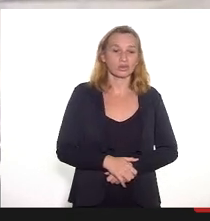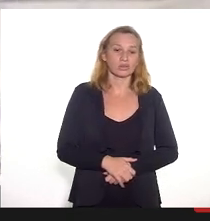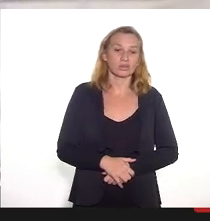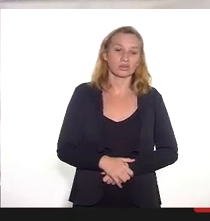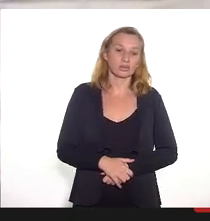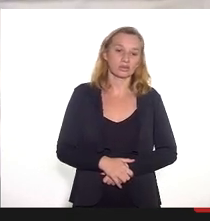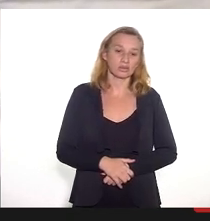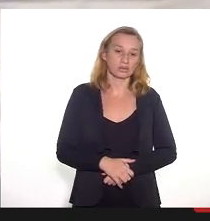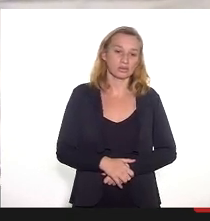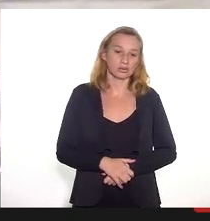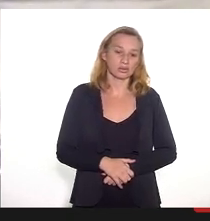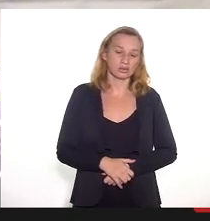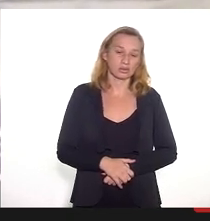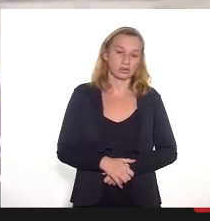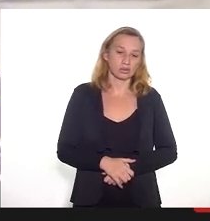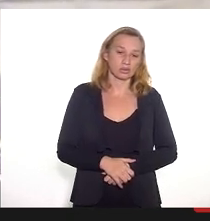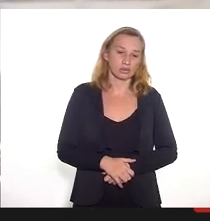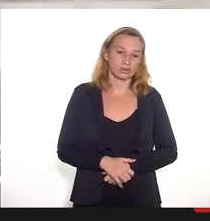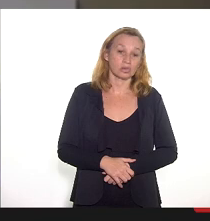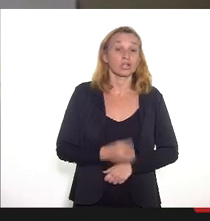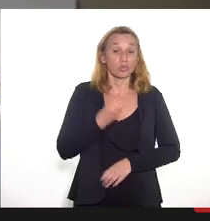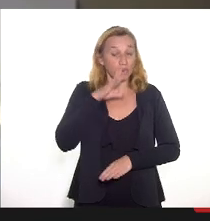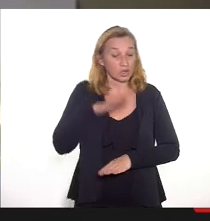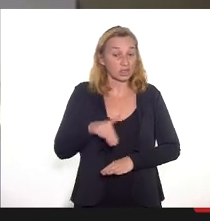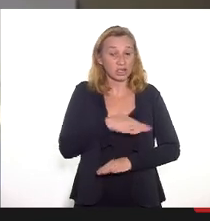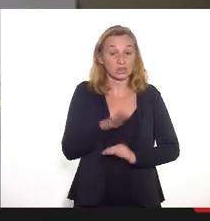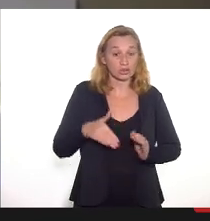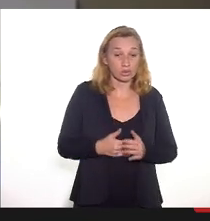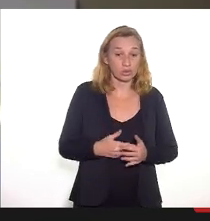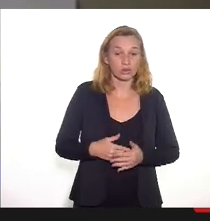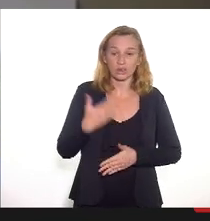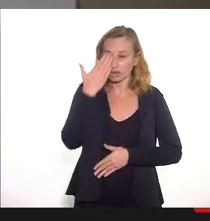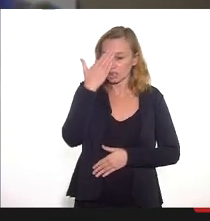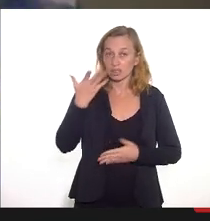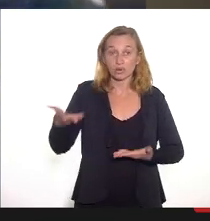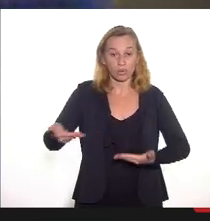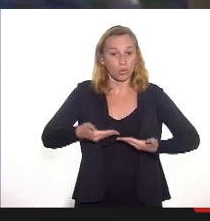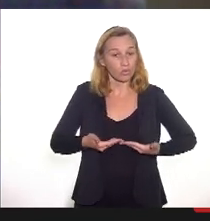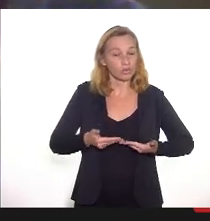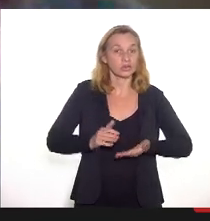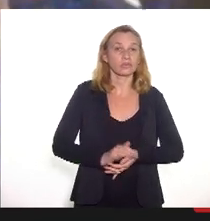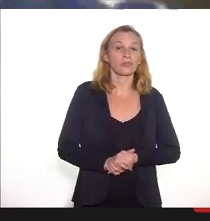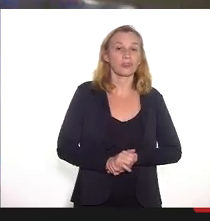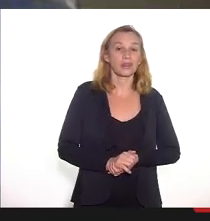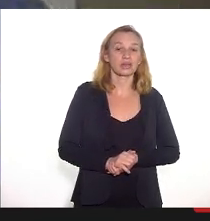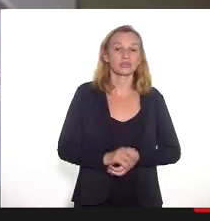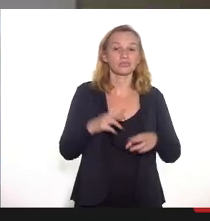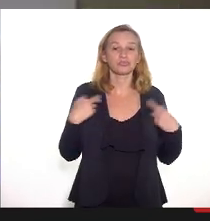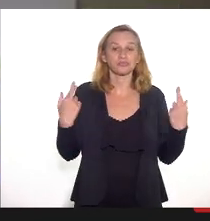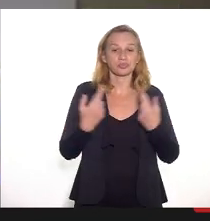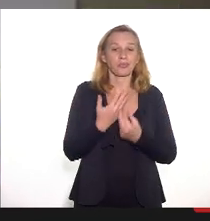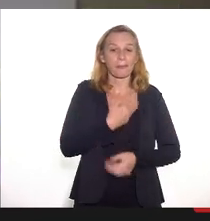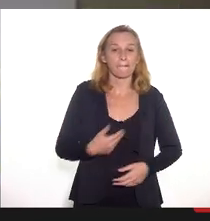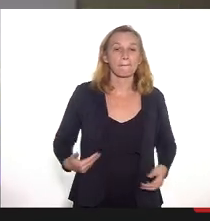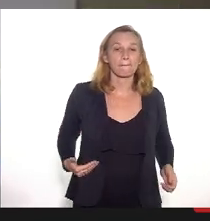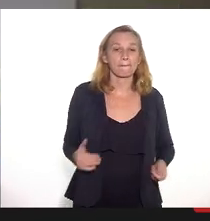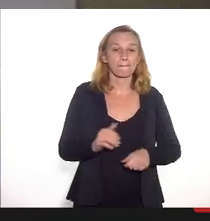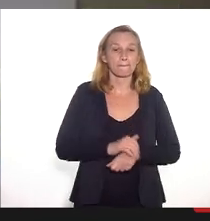por favor. Boa tarde a todos. Agradeço o convite para essa audiência.